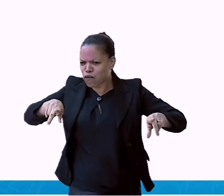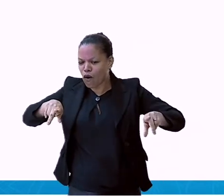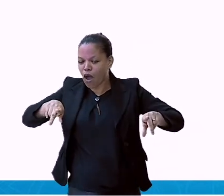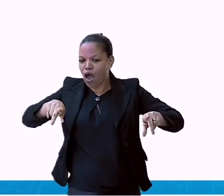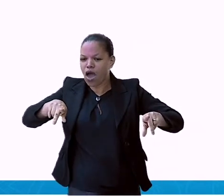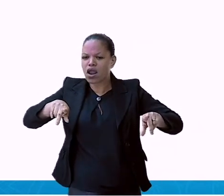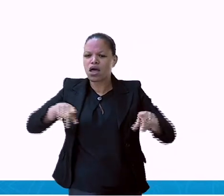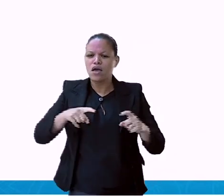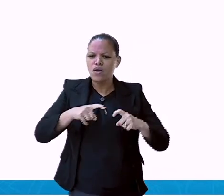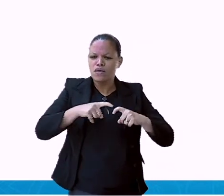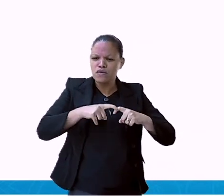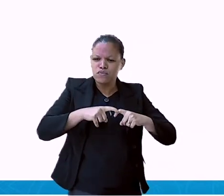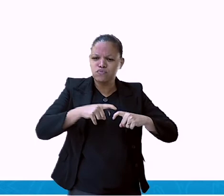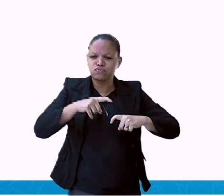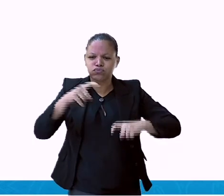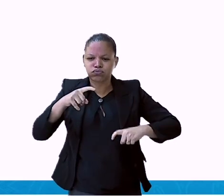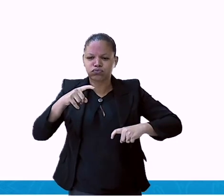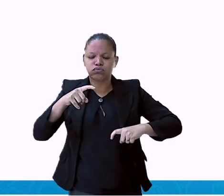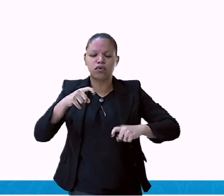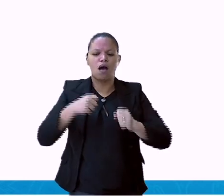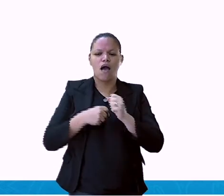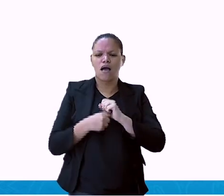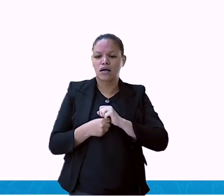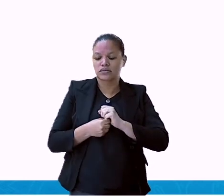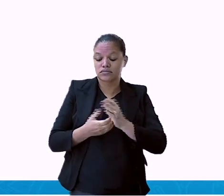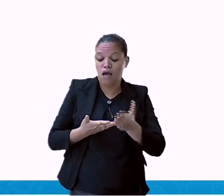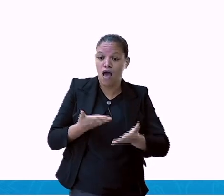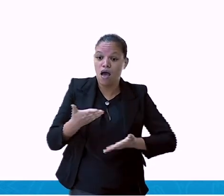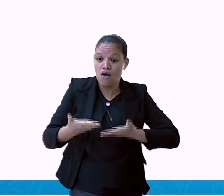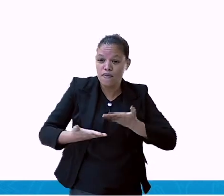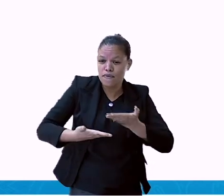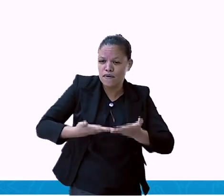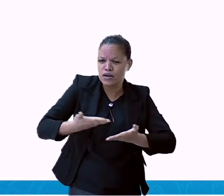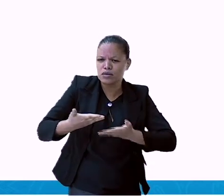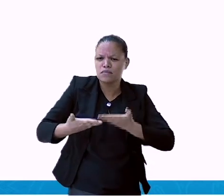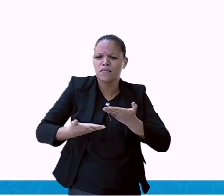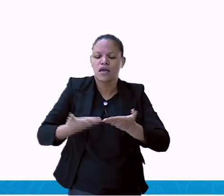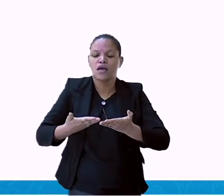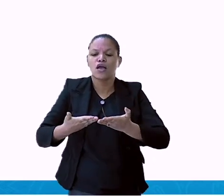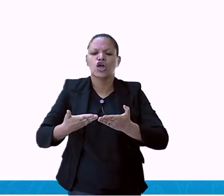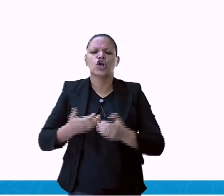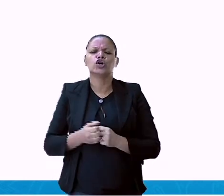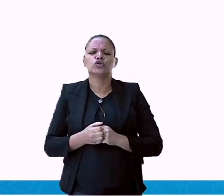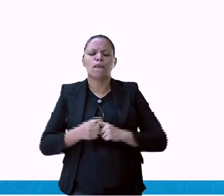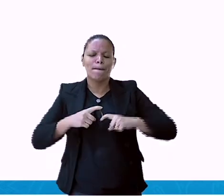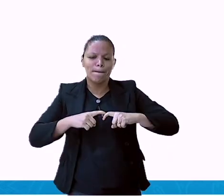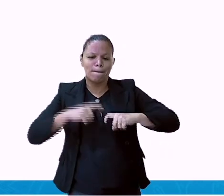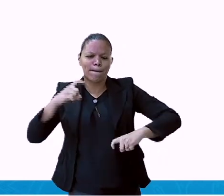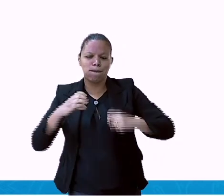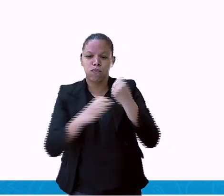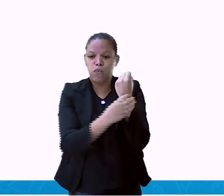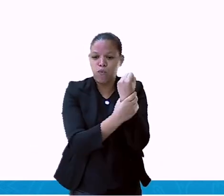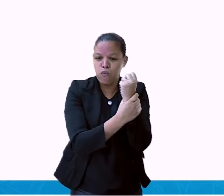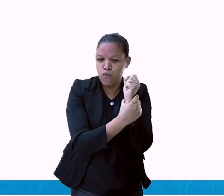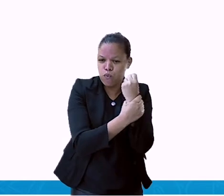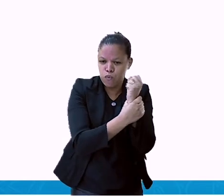sobre os atendimentos de 2018, nas especialidades de otorpedia, cardiologia,